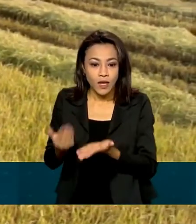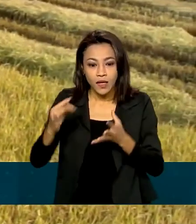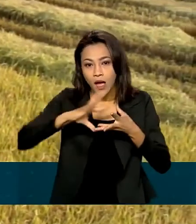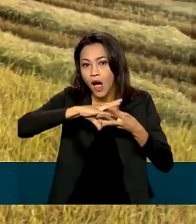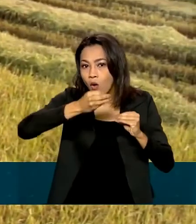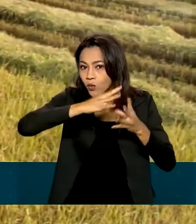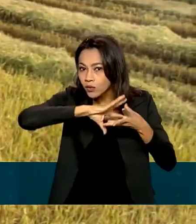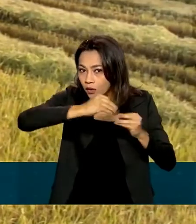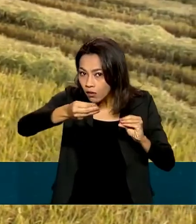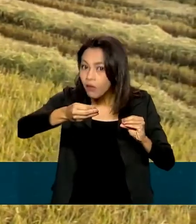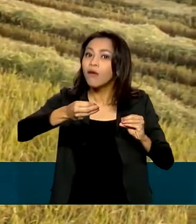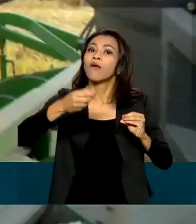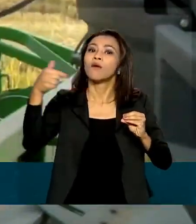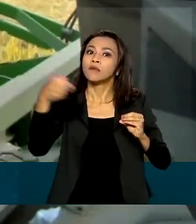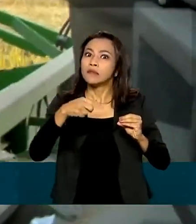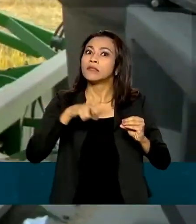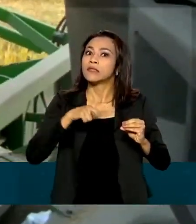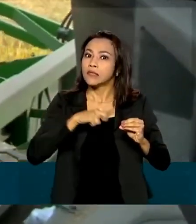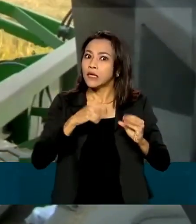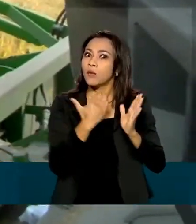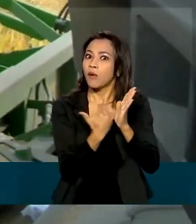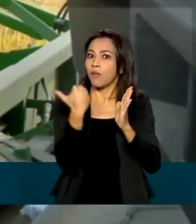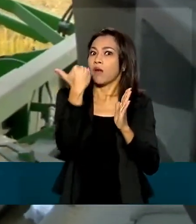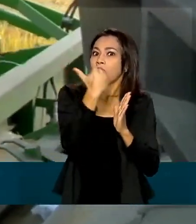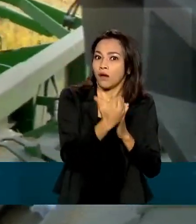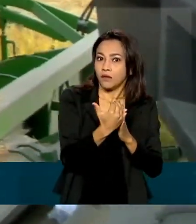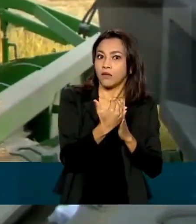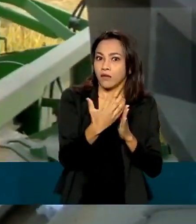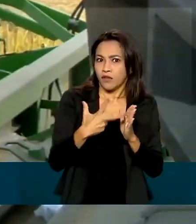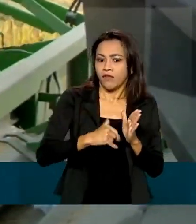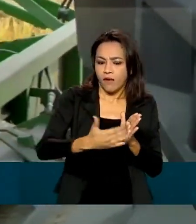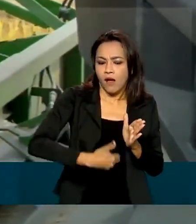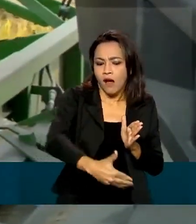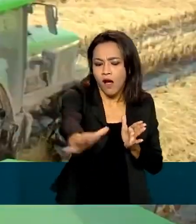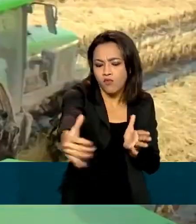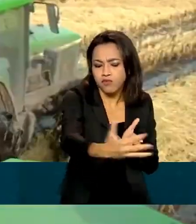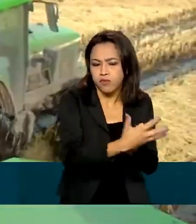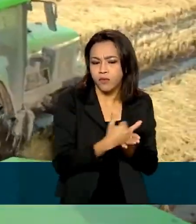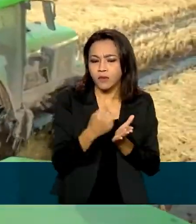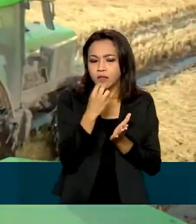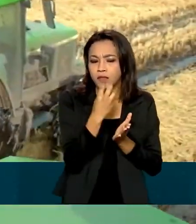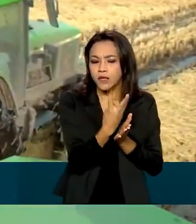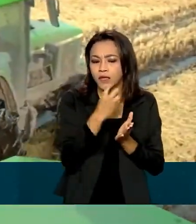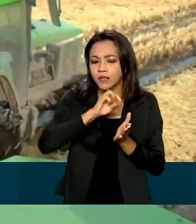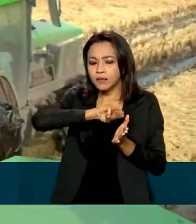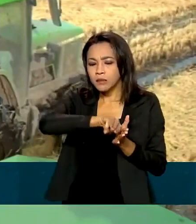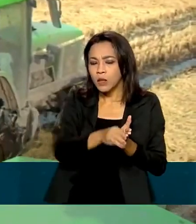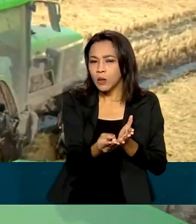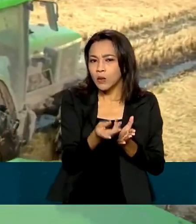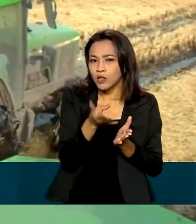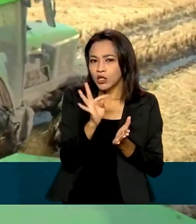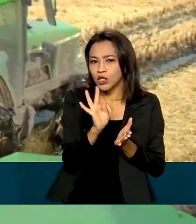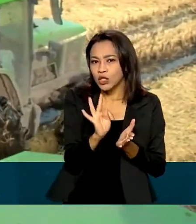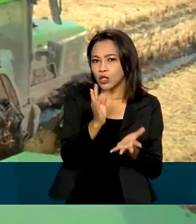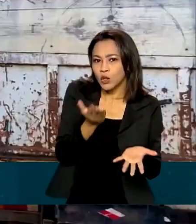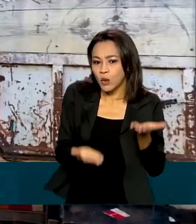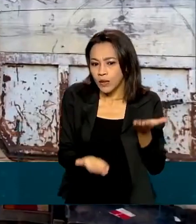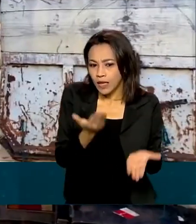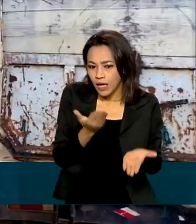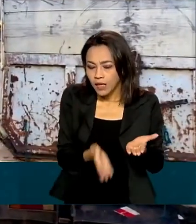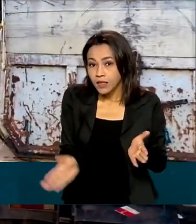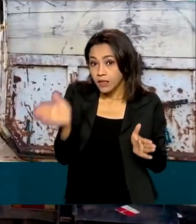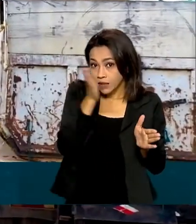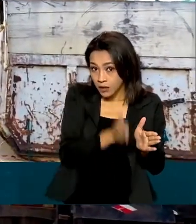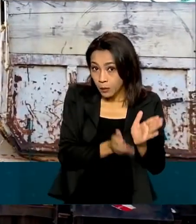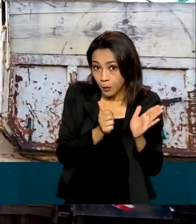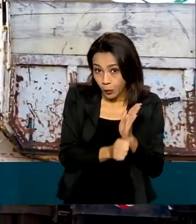os dados também apontam para um aumento da produção devem ser colhidos quase 3 milhões de toneladas de plumas. Já para o